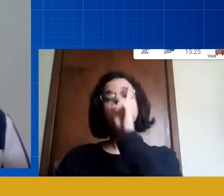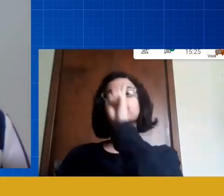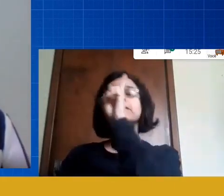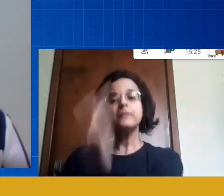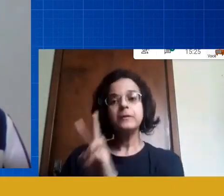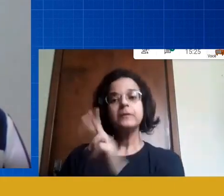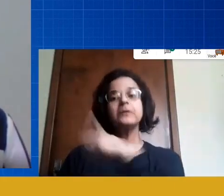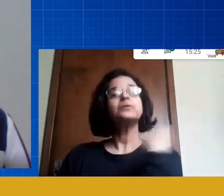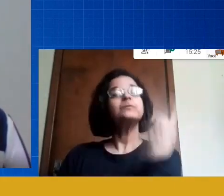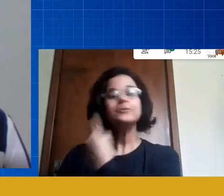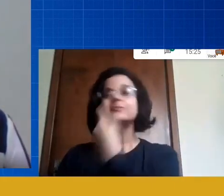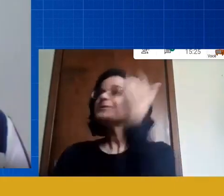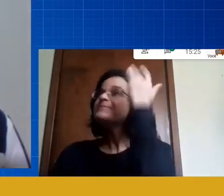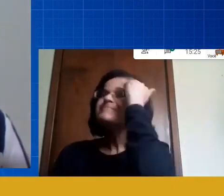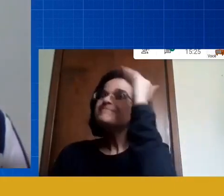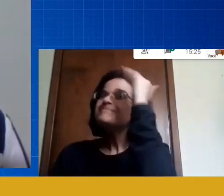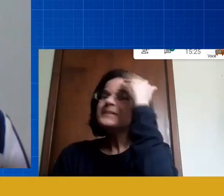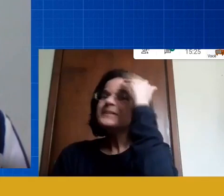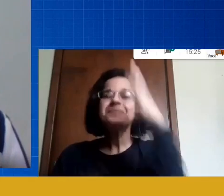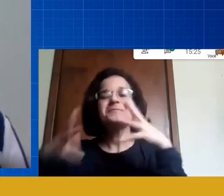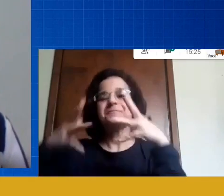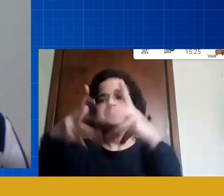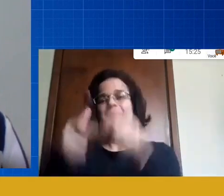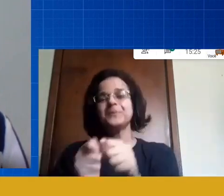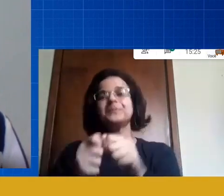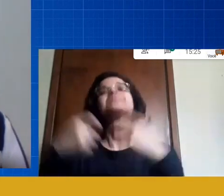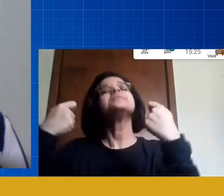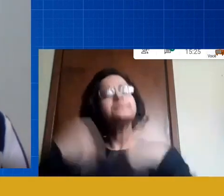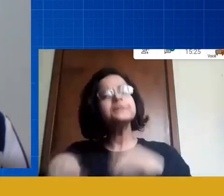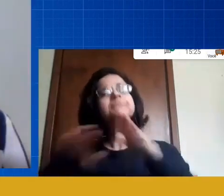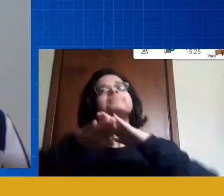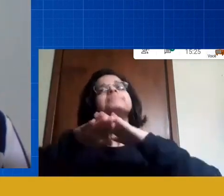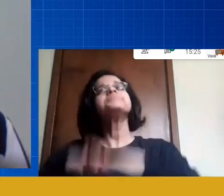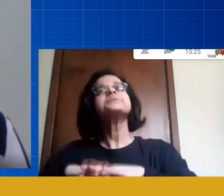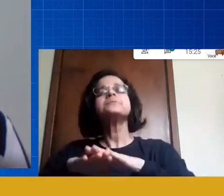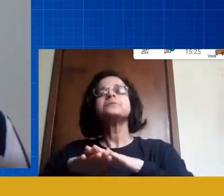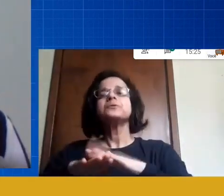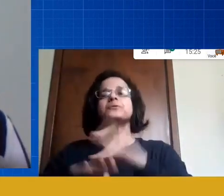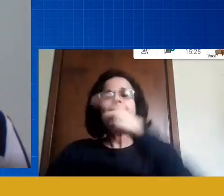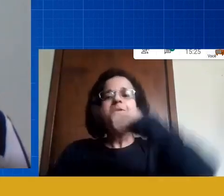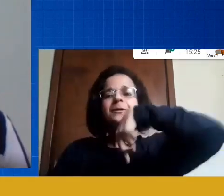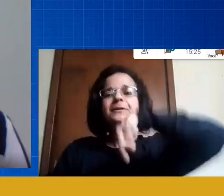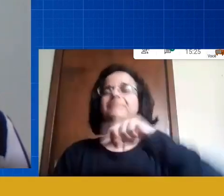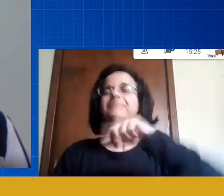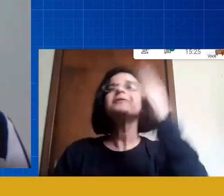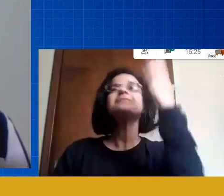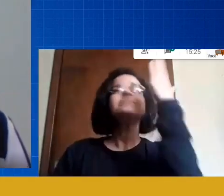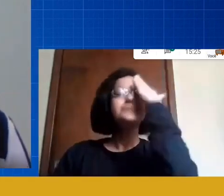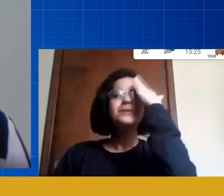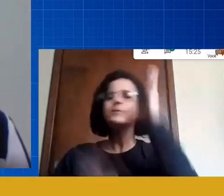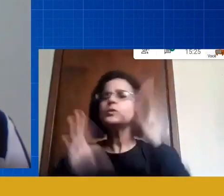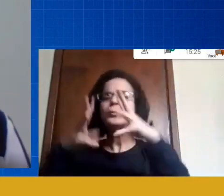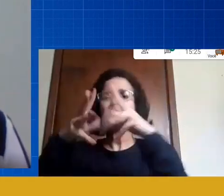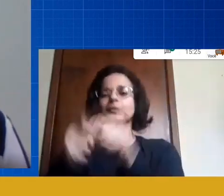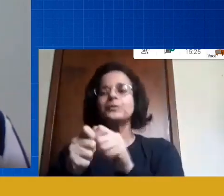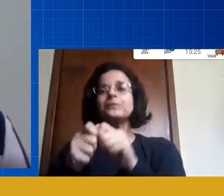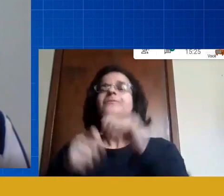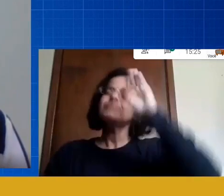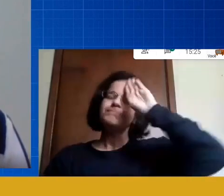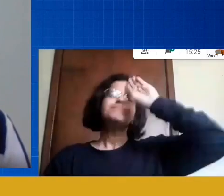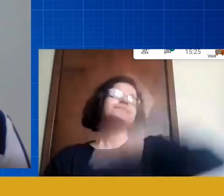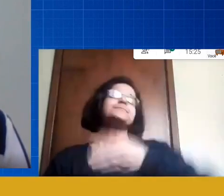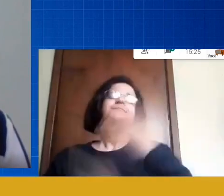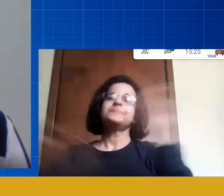gente não sabe de tudo e eu acho que a humildade de saber que eu não sei de tudo é o principal pro momento como estamos